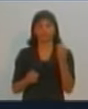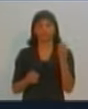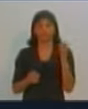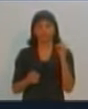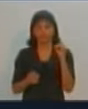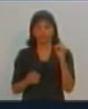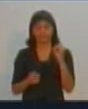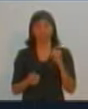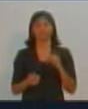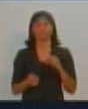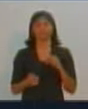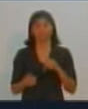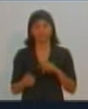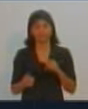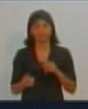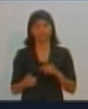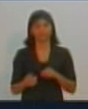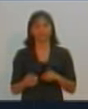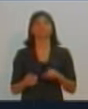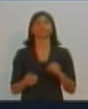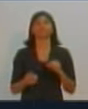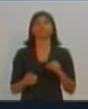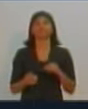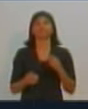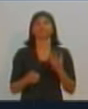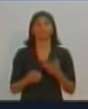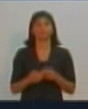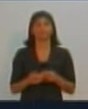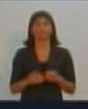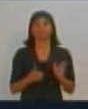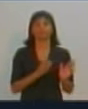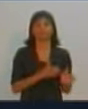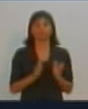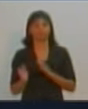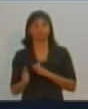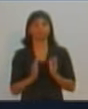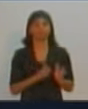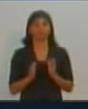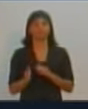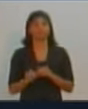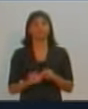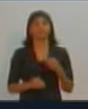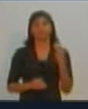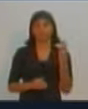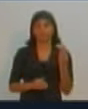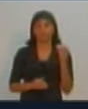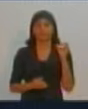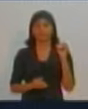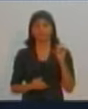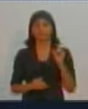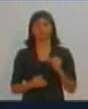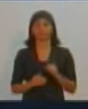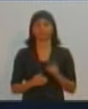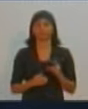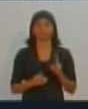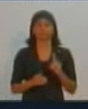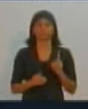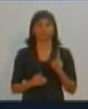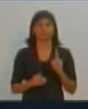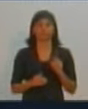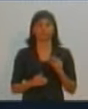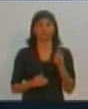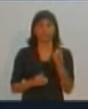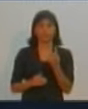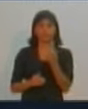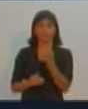e meio. A réplica e a tréplica terão 30 segundos cada. O candidato não pode ser escolhido mais de